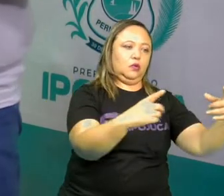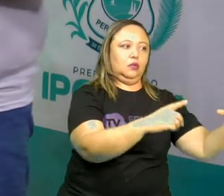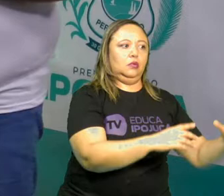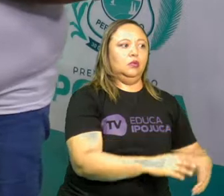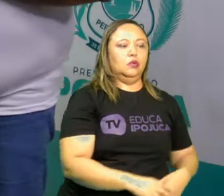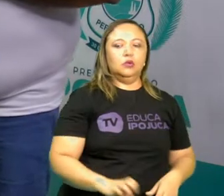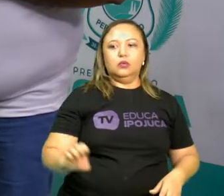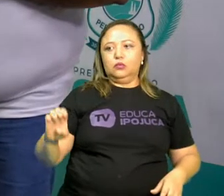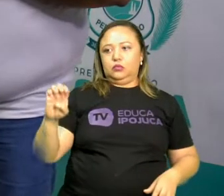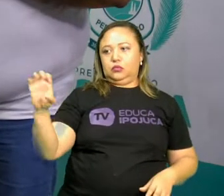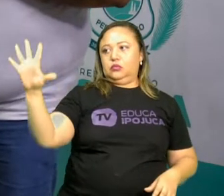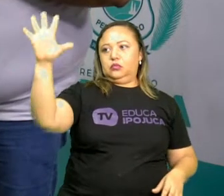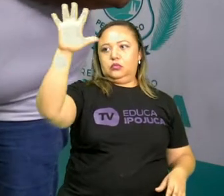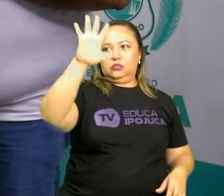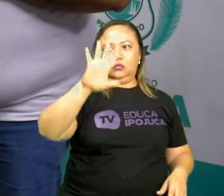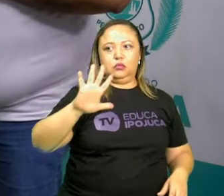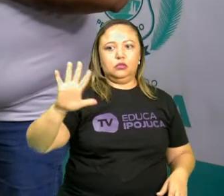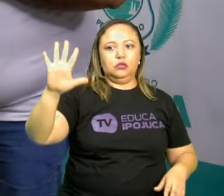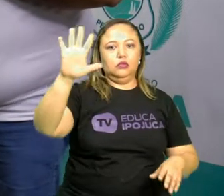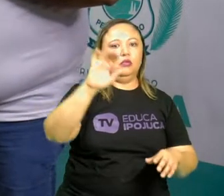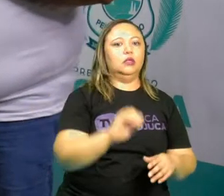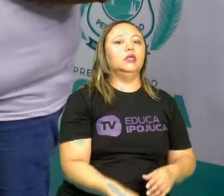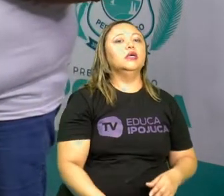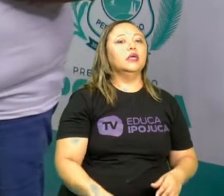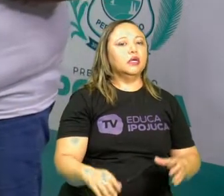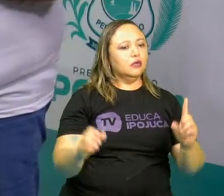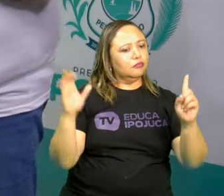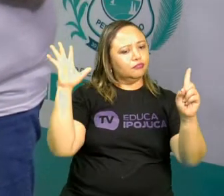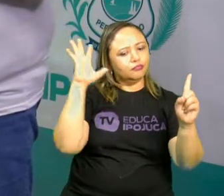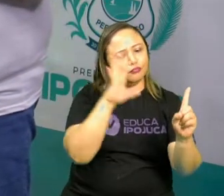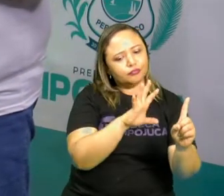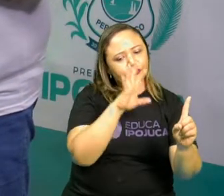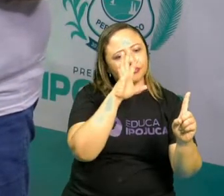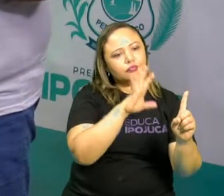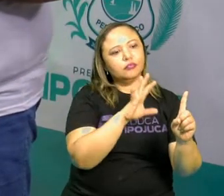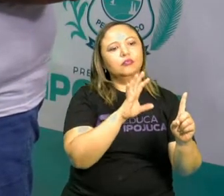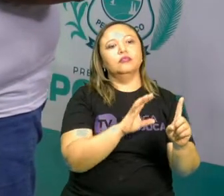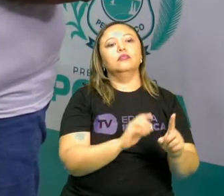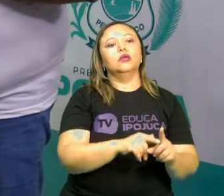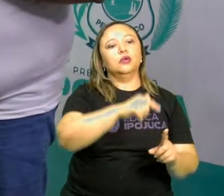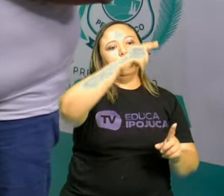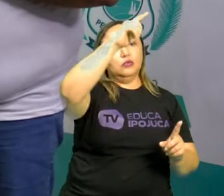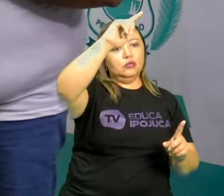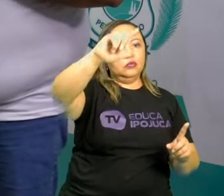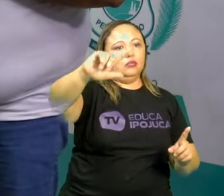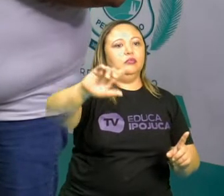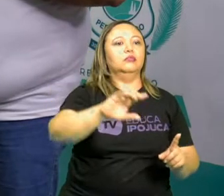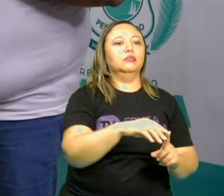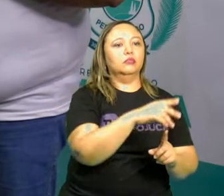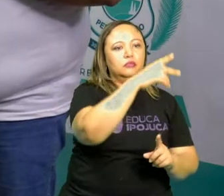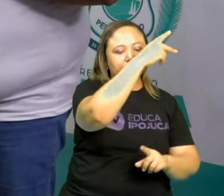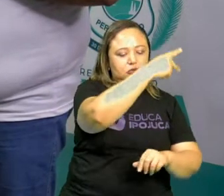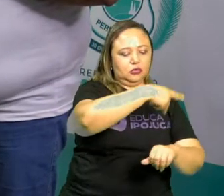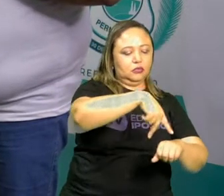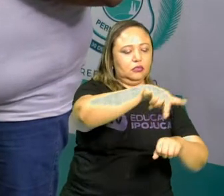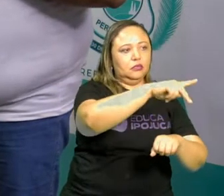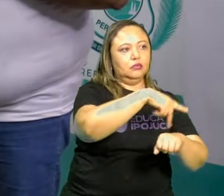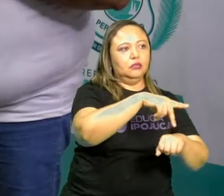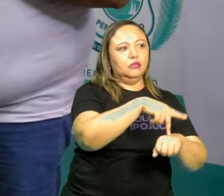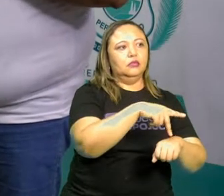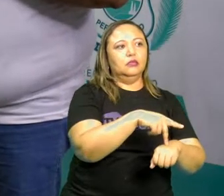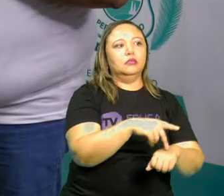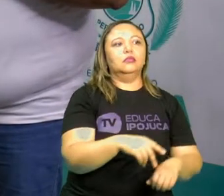Os europeus foram fortemente influenciados pelo Oriente, o que pode ser notado pela